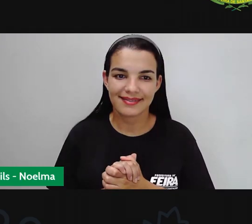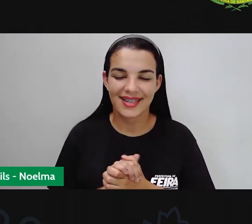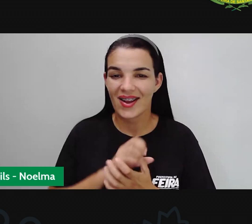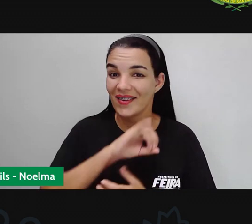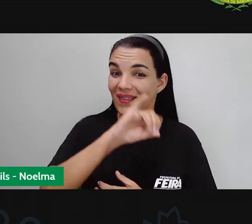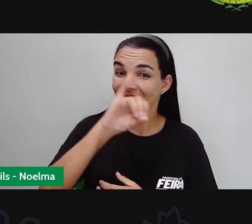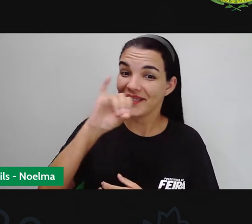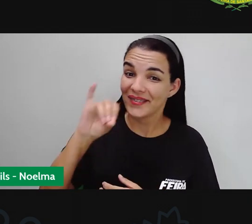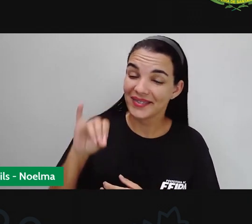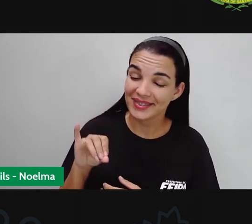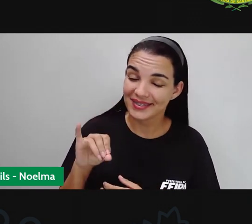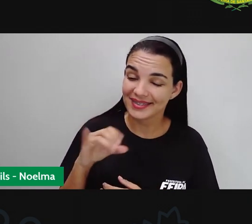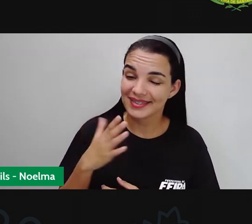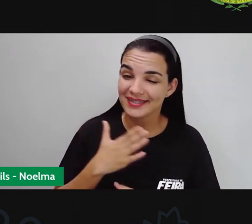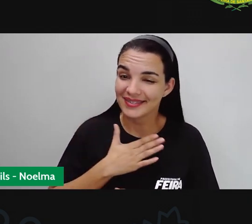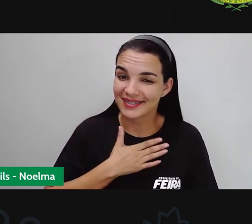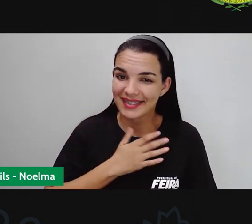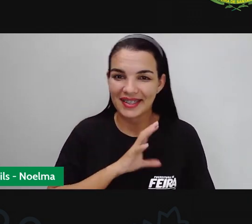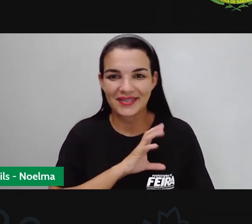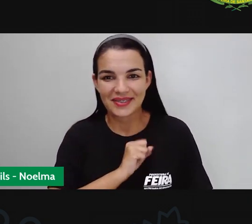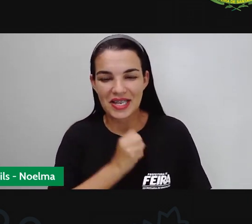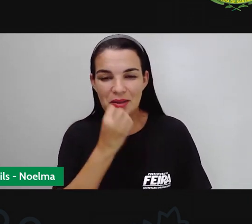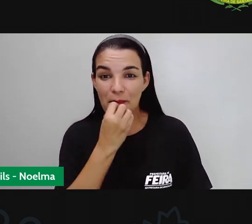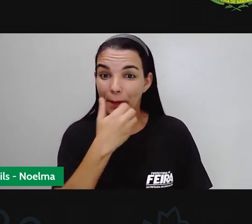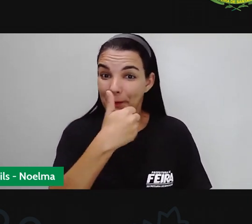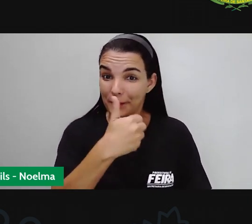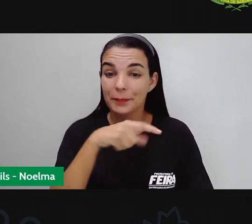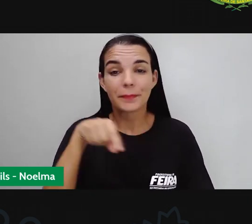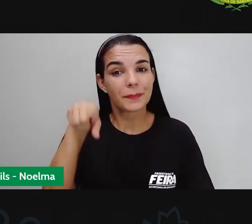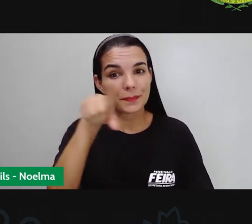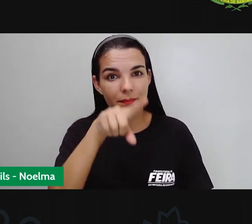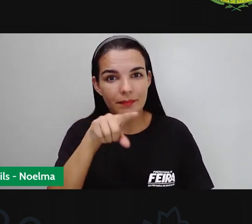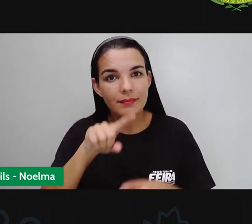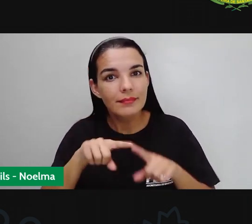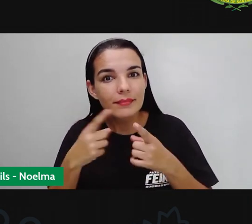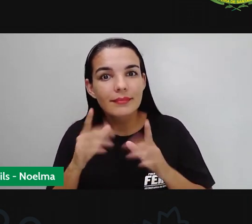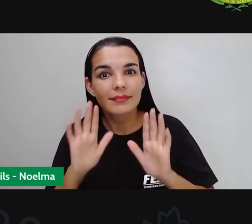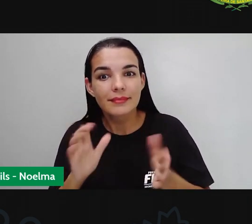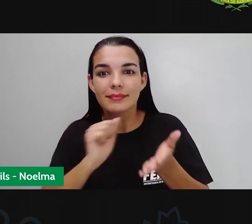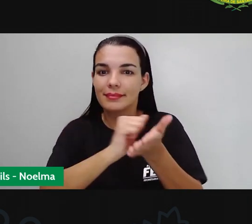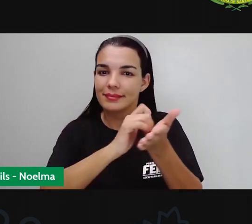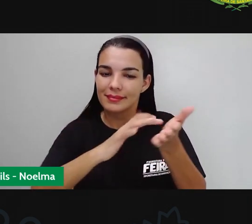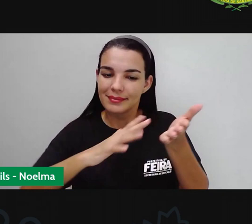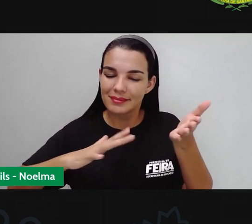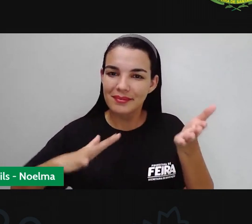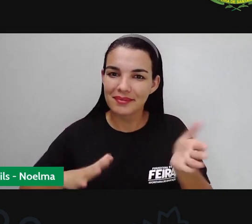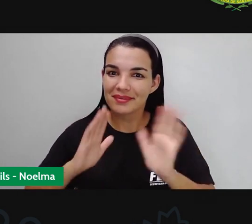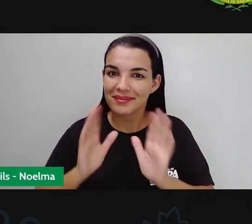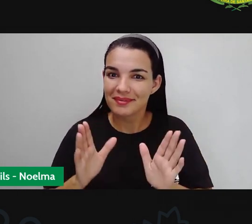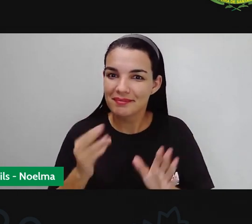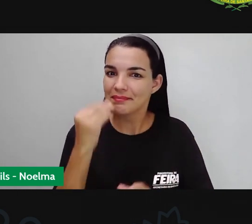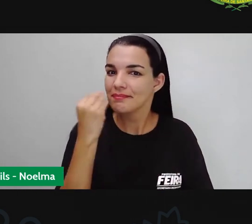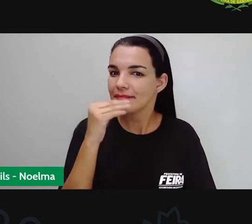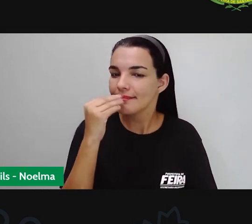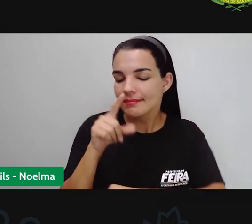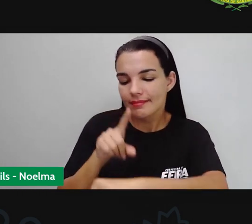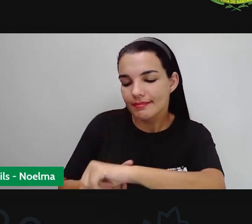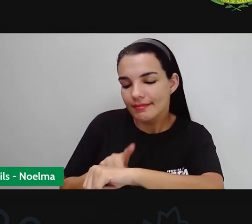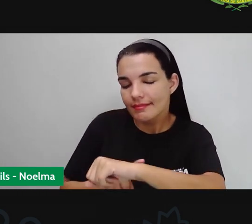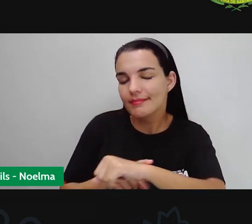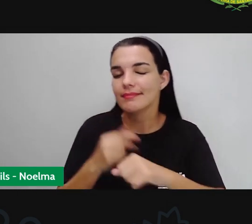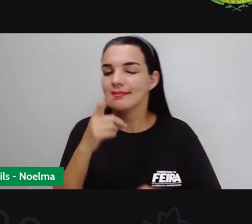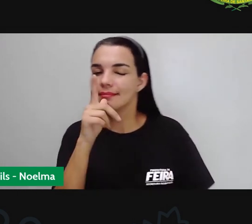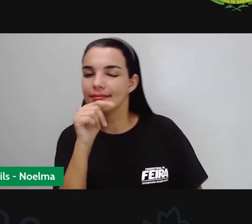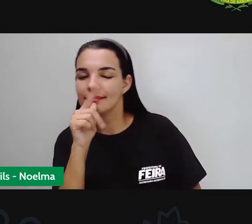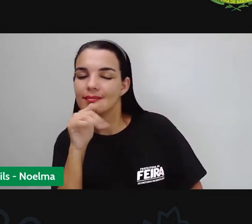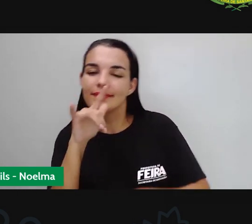Olá, amores! Tudo bem com vocês? E aí, já fizeram as atividades, aproveitaram o tempinho para tomar uma água, ir ao